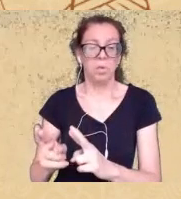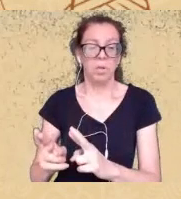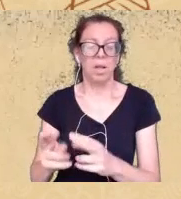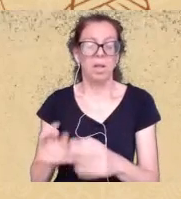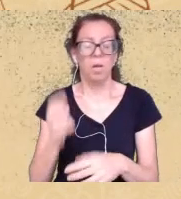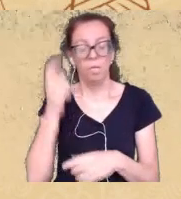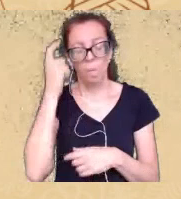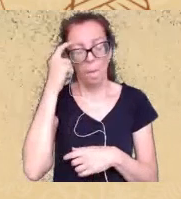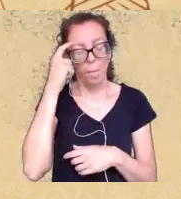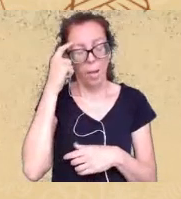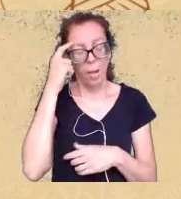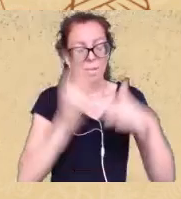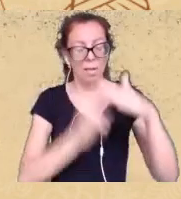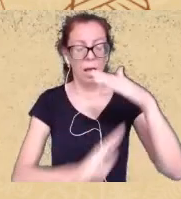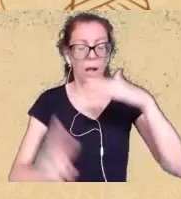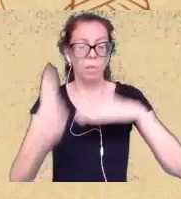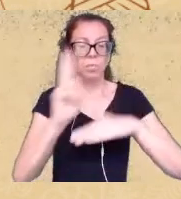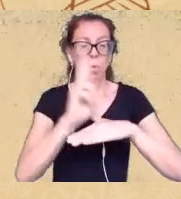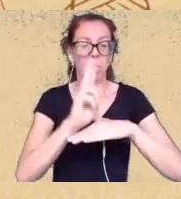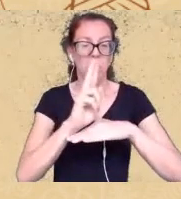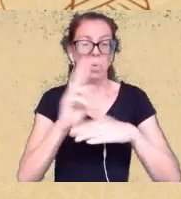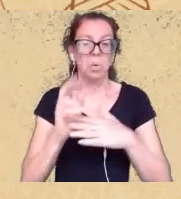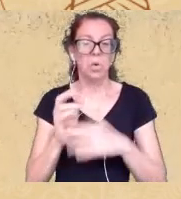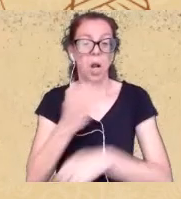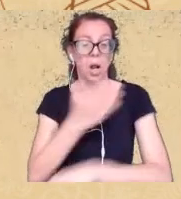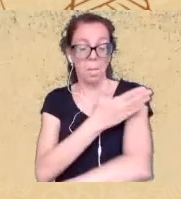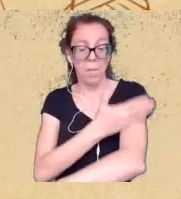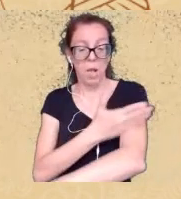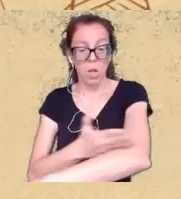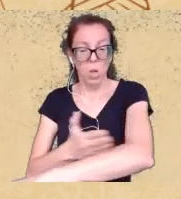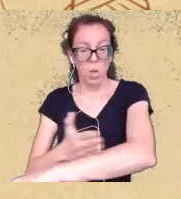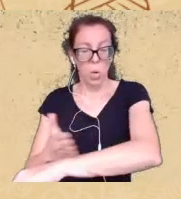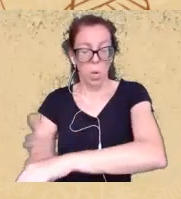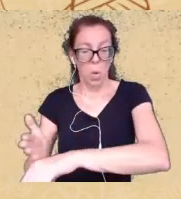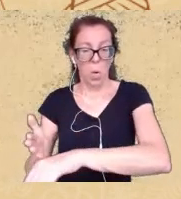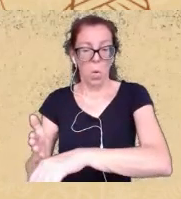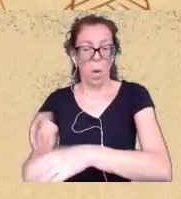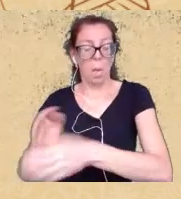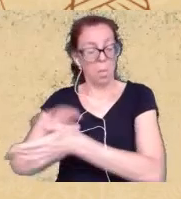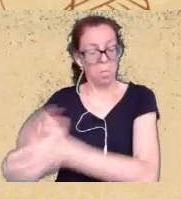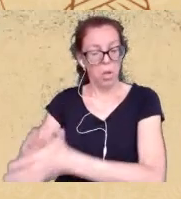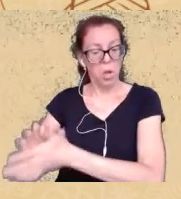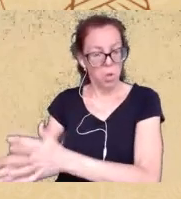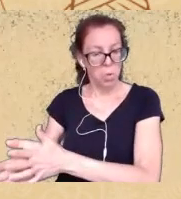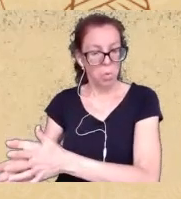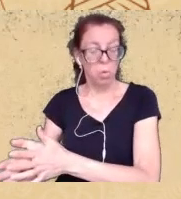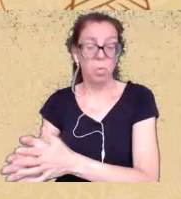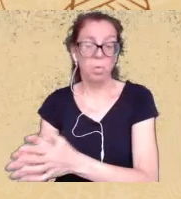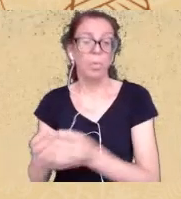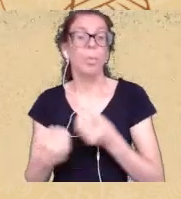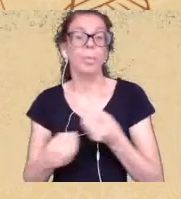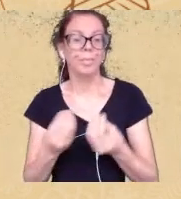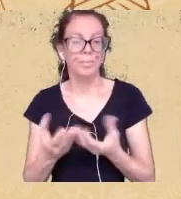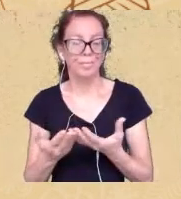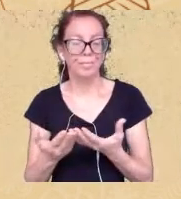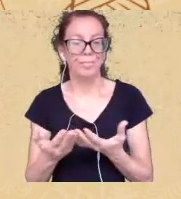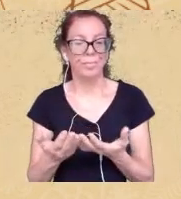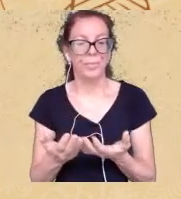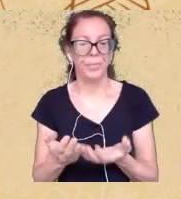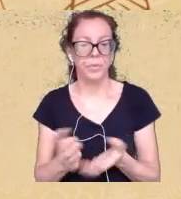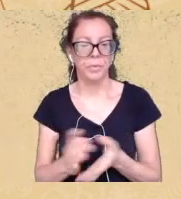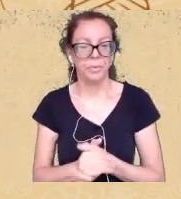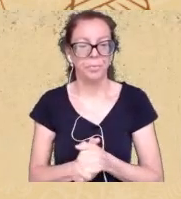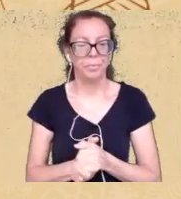excluiu todos os brancos alunos da universidade quando teve algum branco racista ou misógino ou que tenha cometido alguma violência